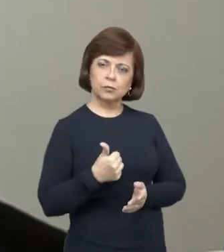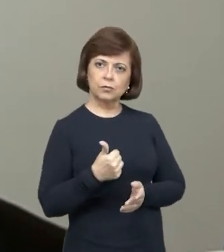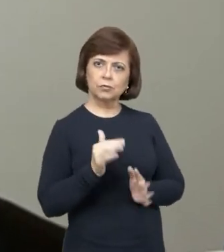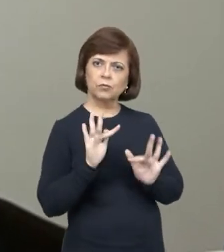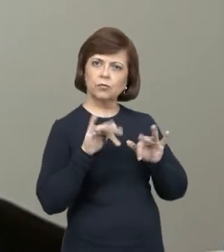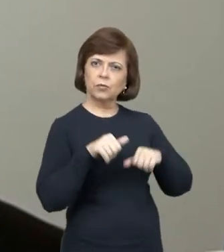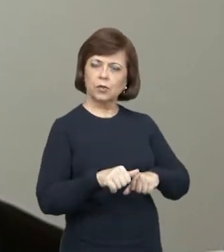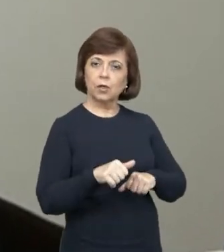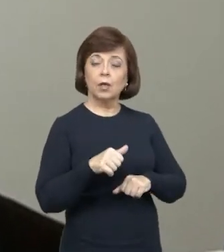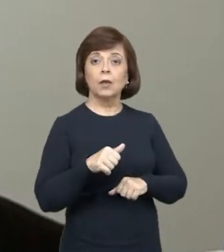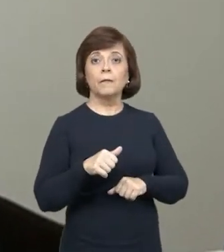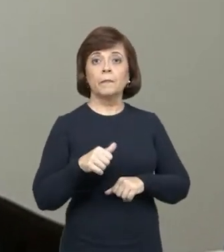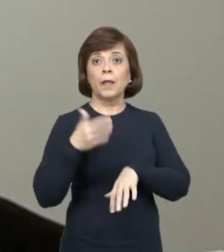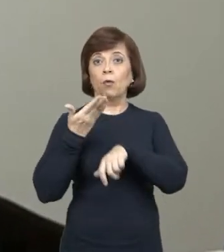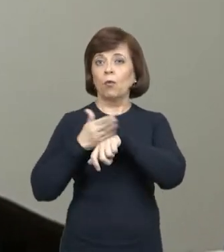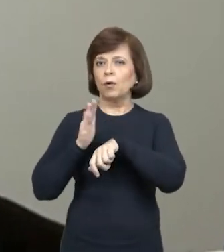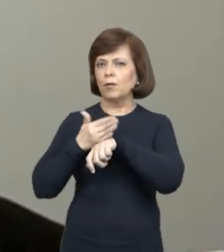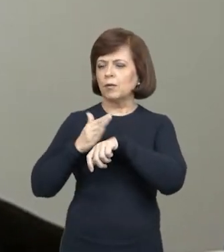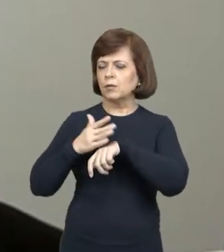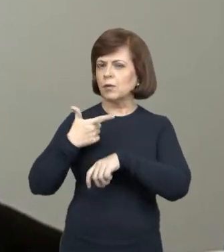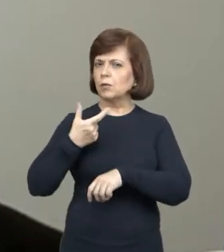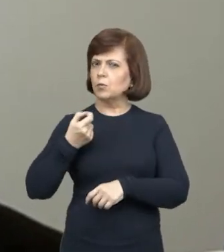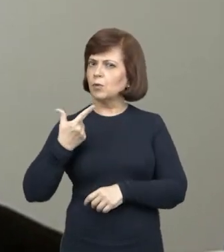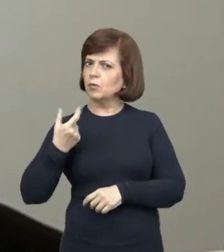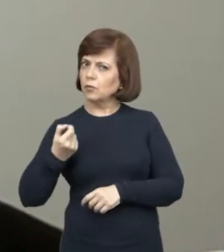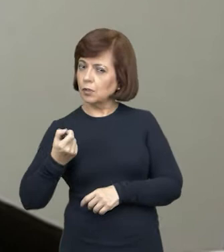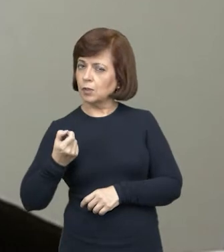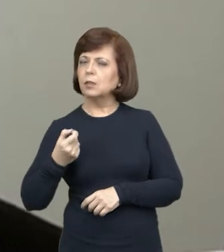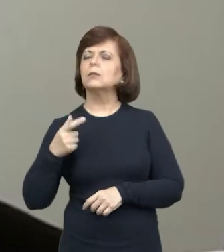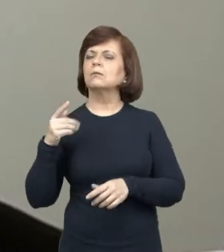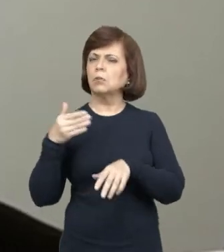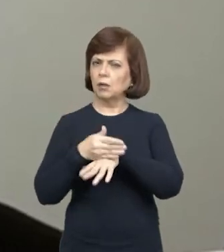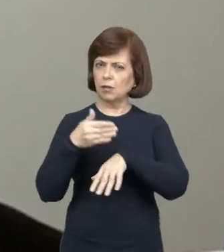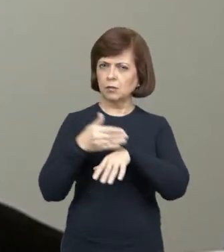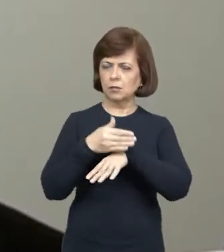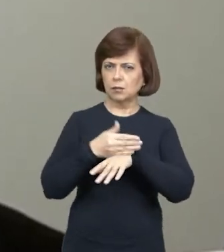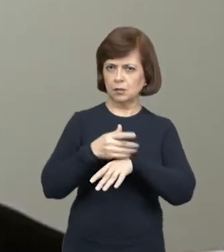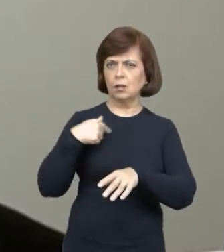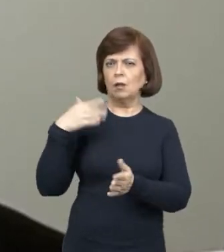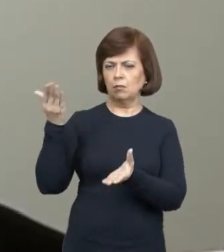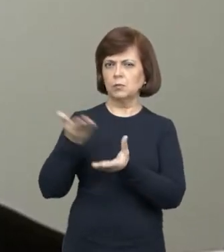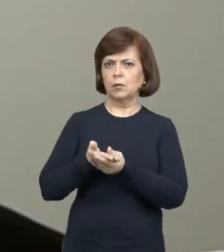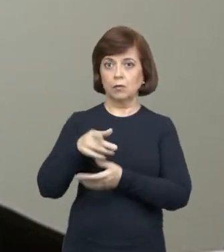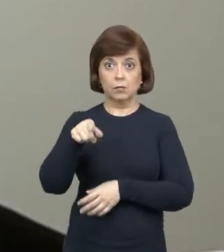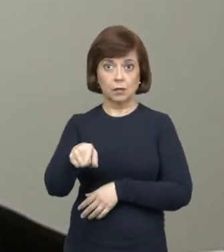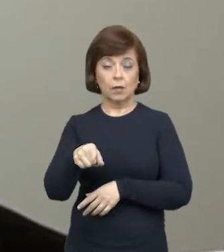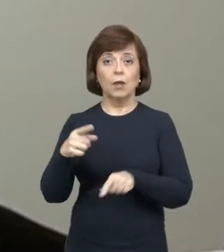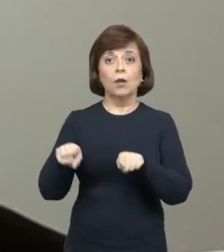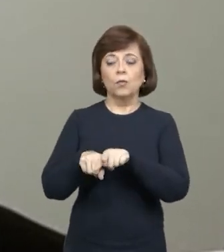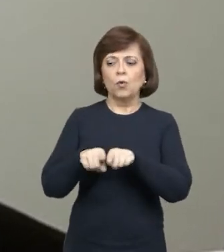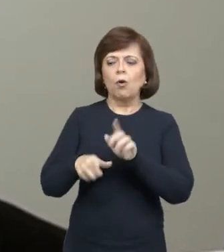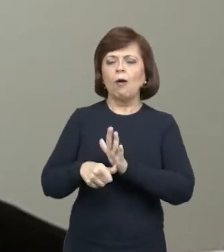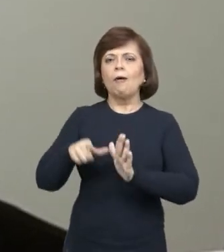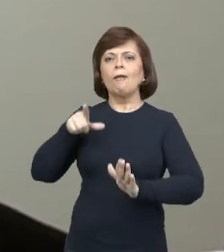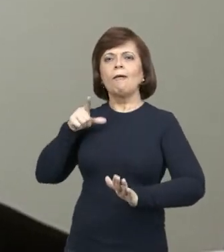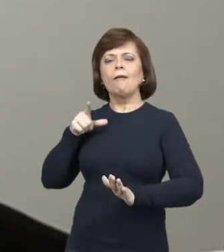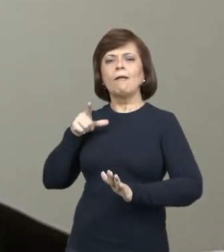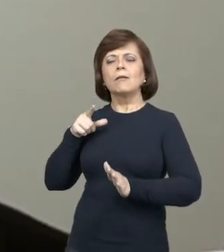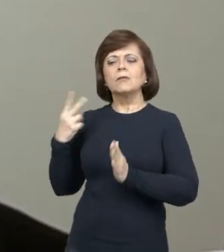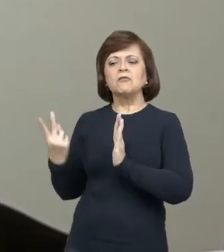seja, o exercício 2020 também faz parte dessa execução, e antes disso, antes até mesmo de levantar esse valor,